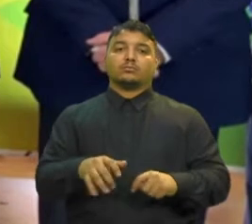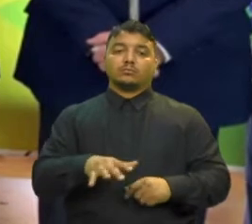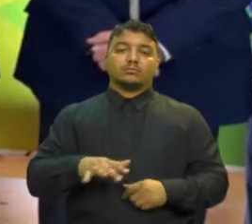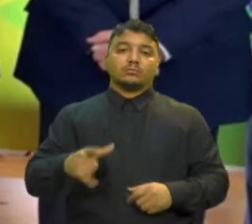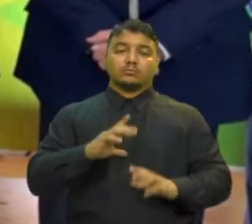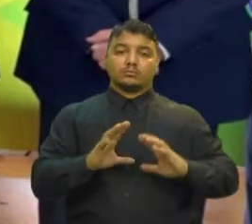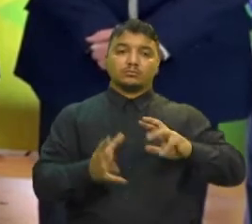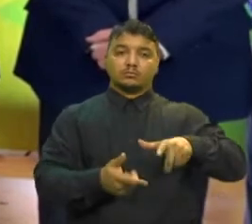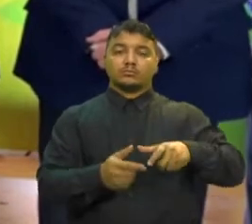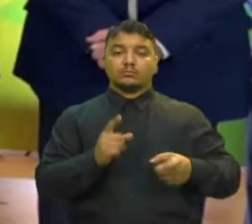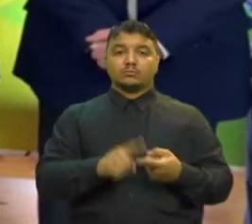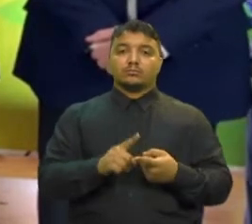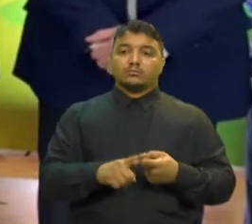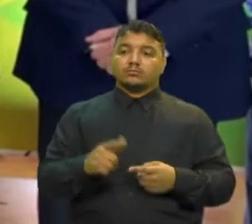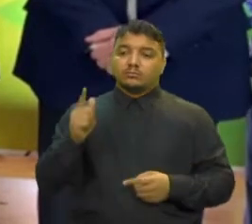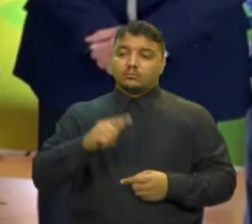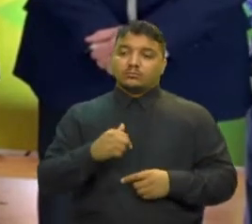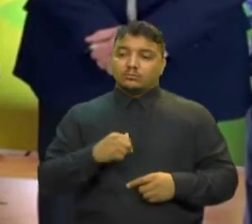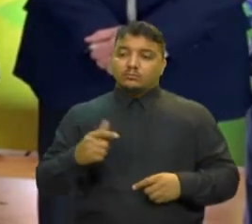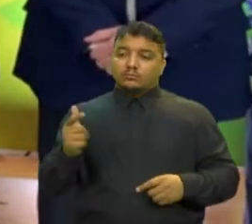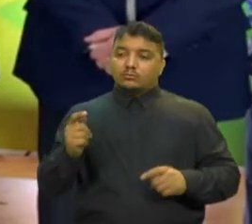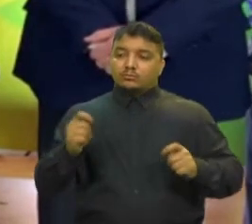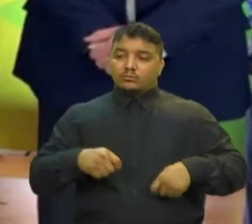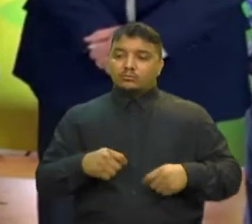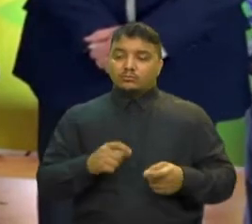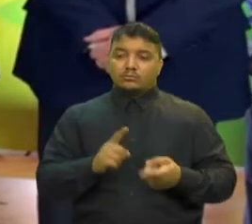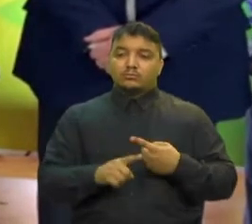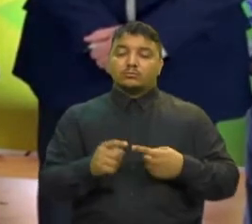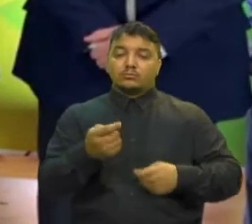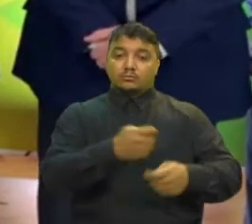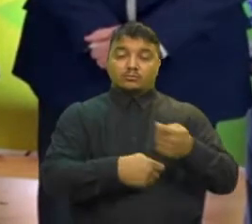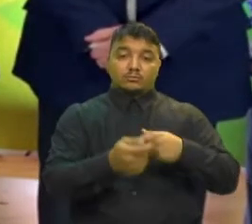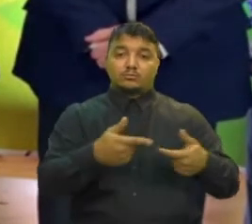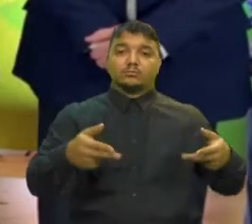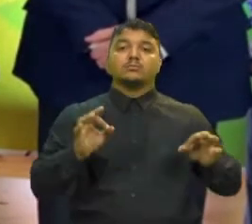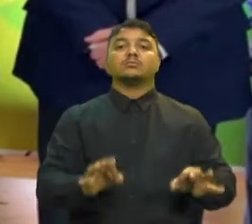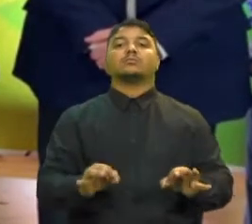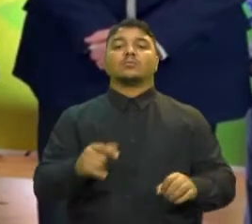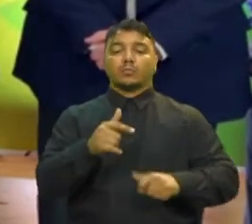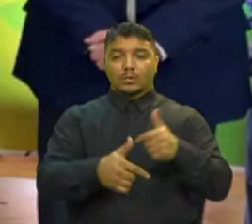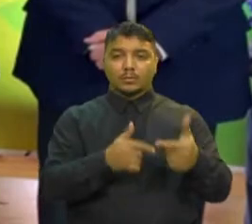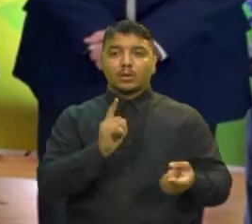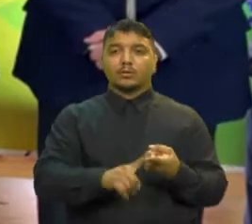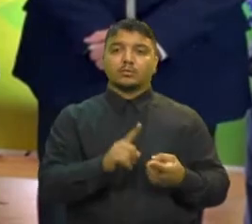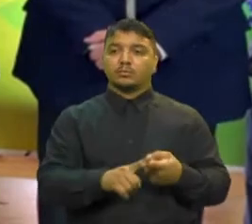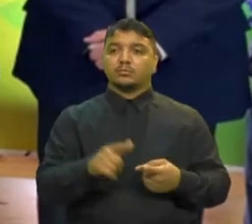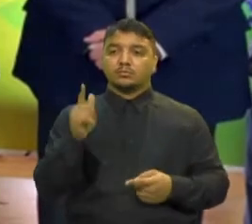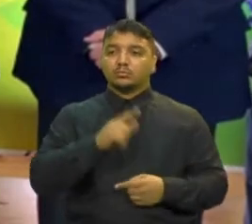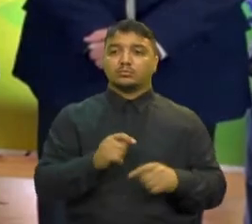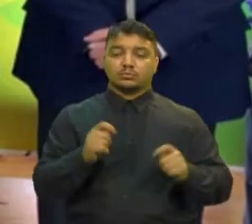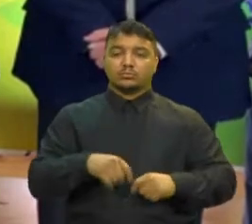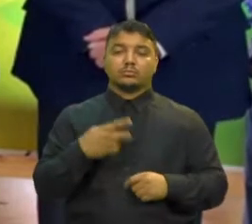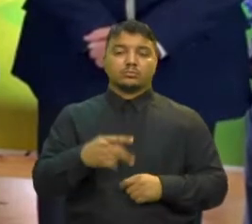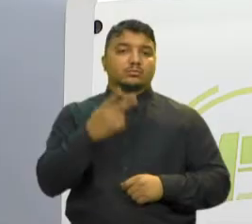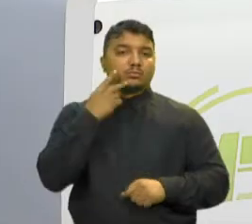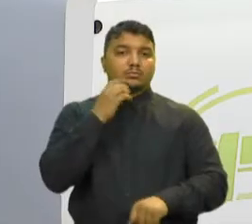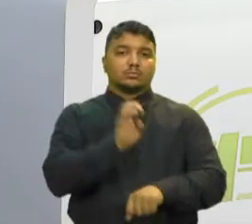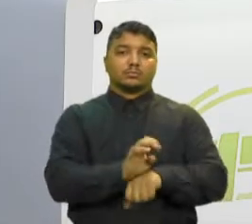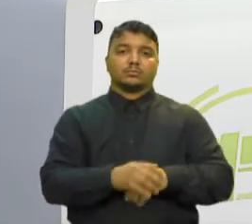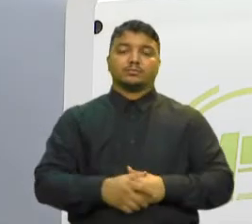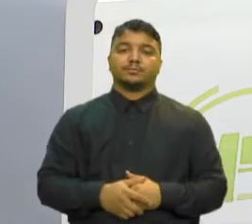planeta E gerar oportunidades na economia, do emprego, do trabalho No nosso estado do Ceará